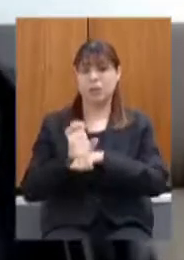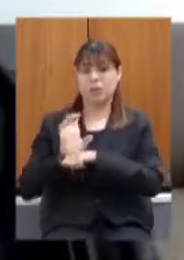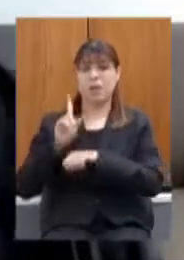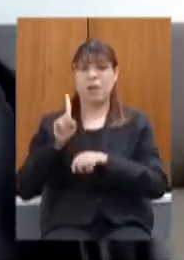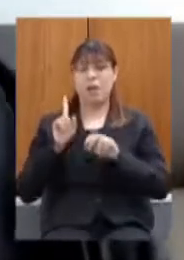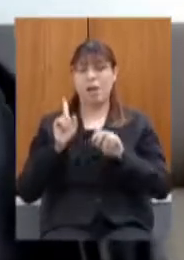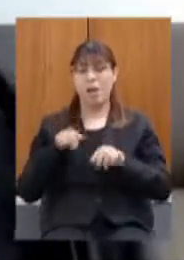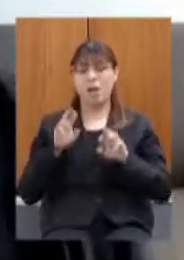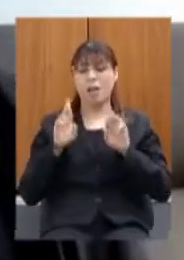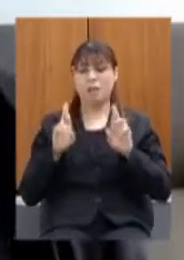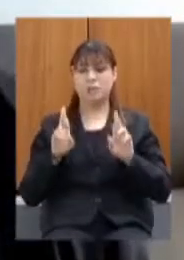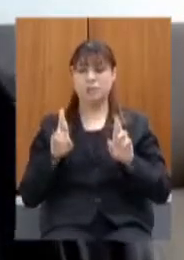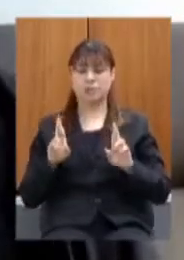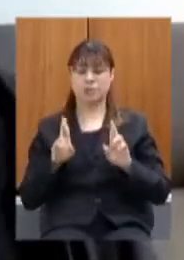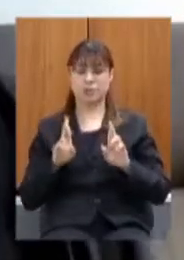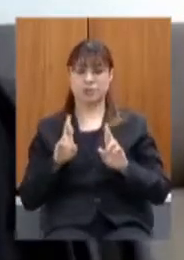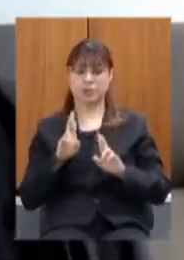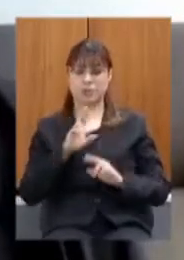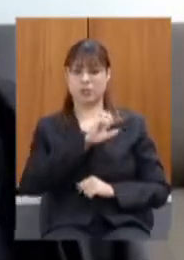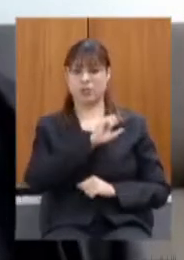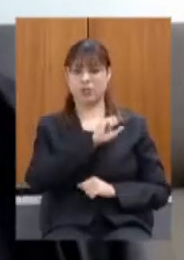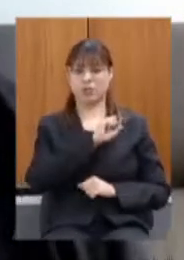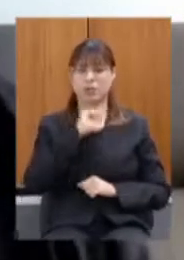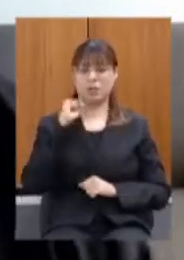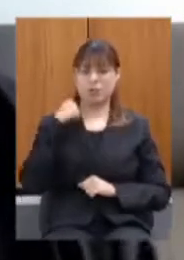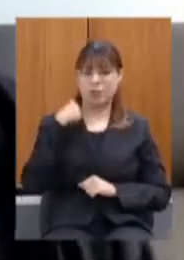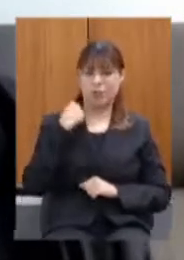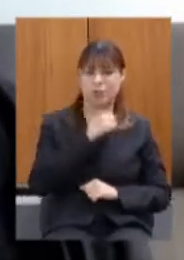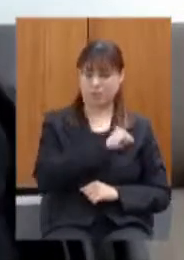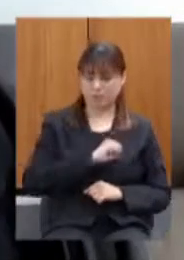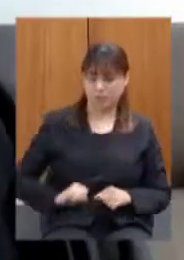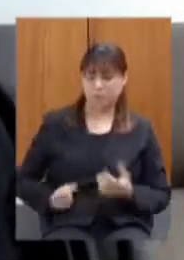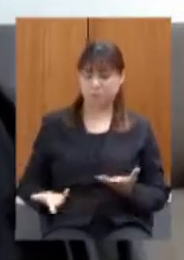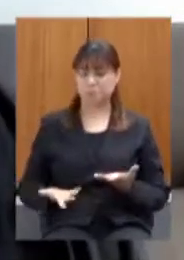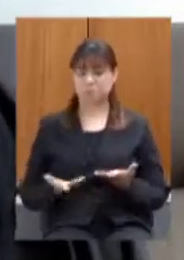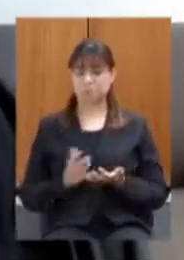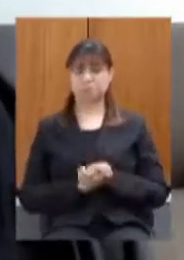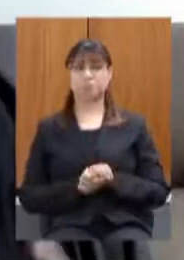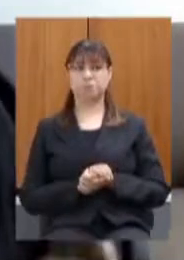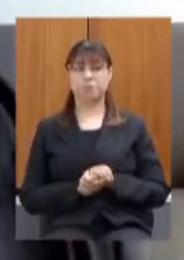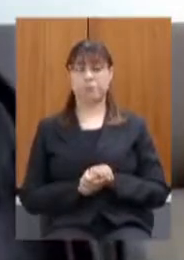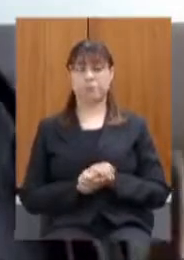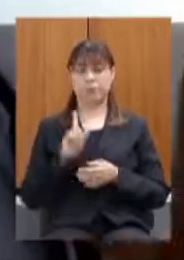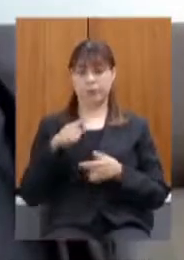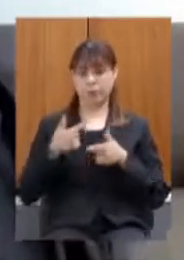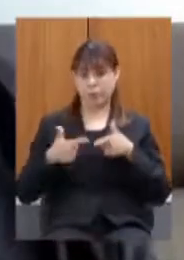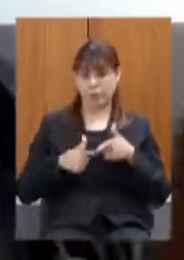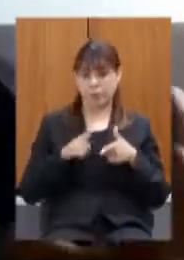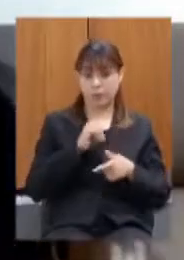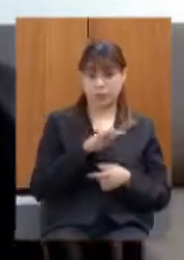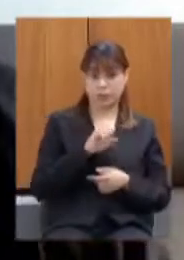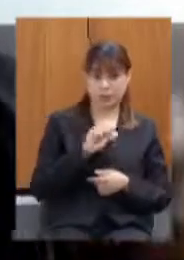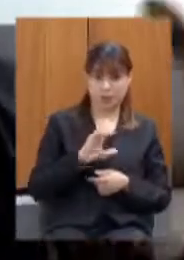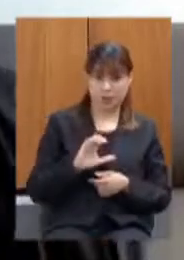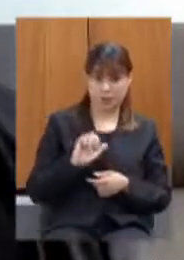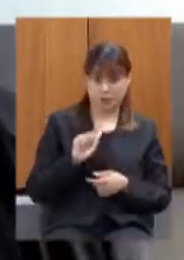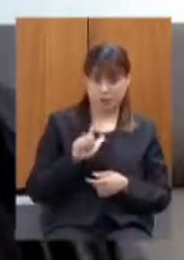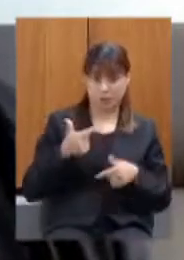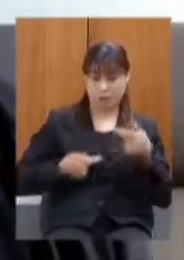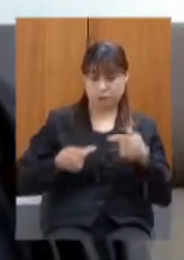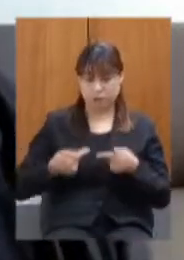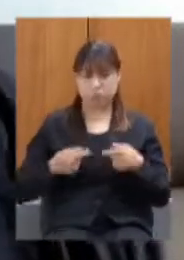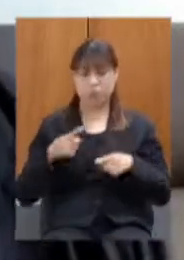intercessão de presidente da República nem nada a guerra fiscal ela é feita em cima da líquida interestadual que é alta